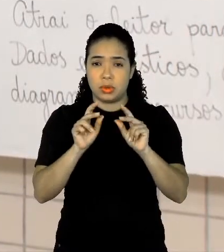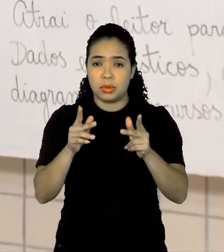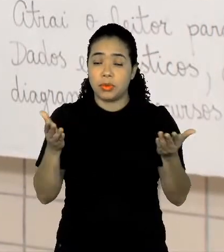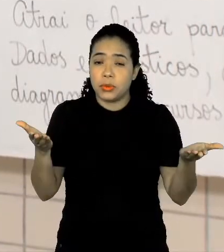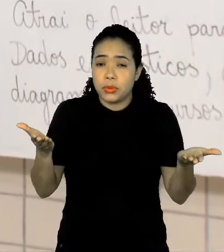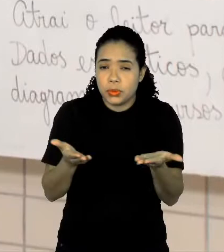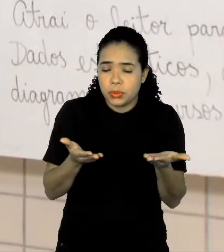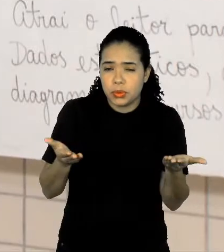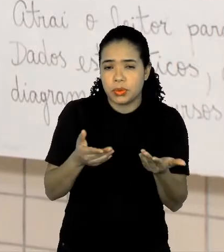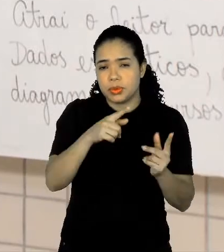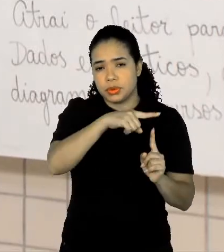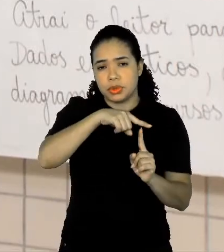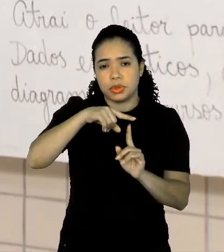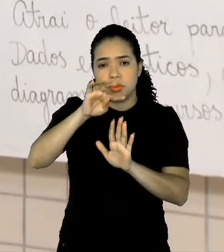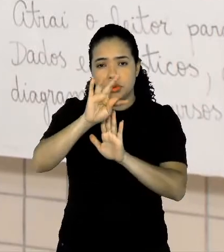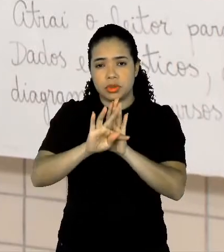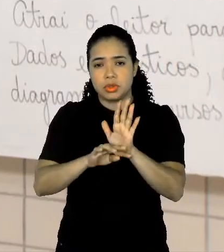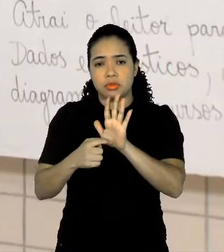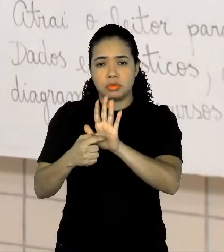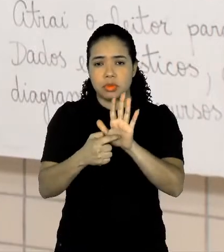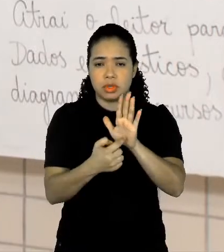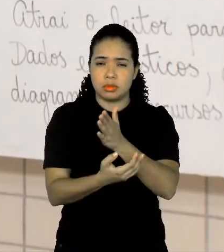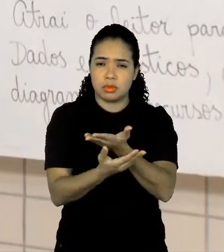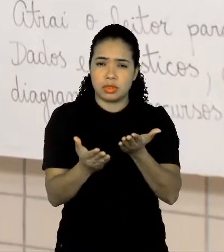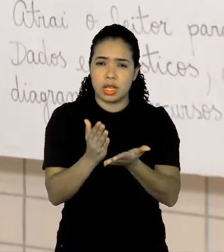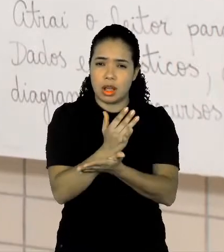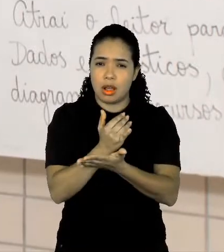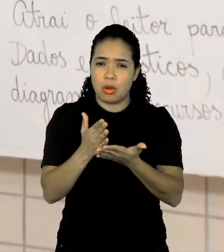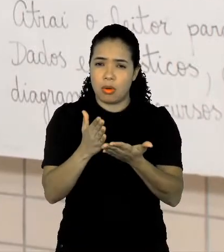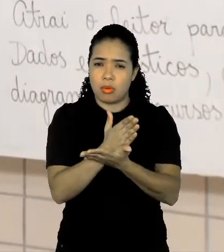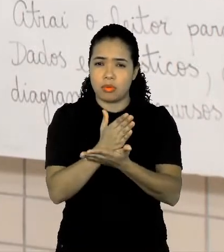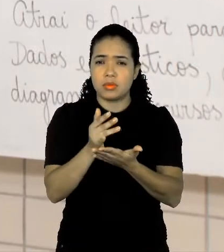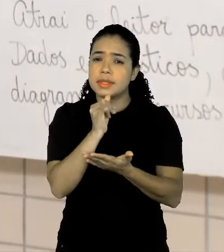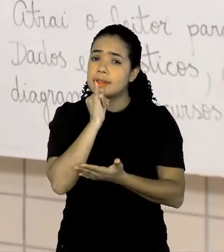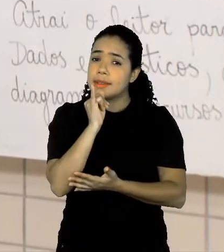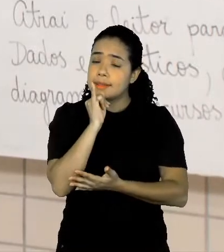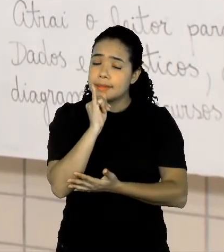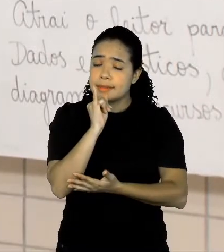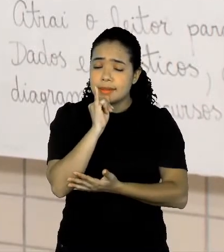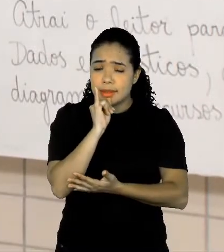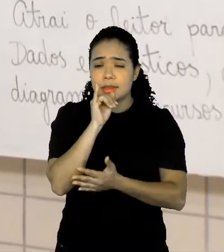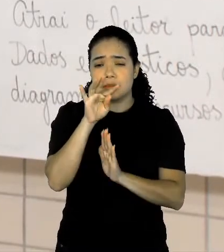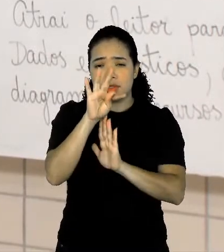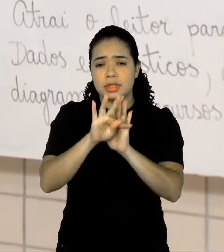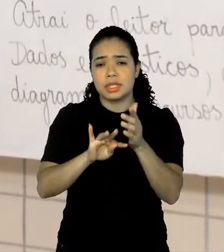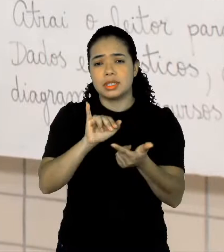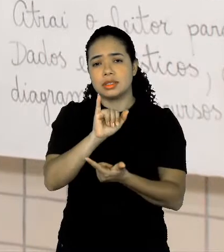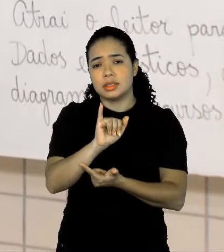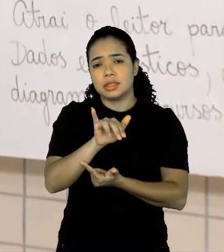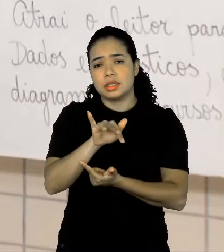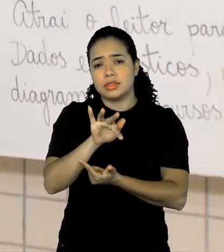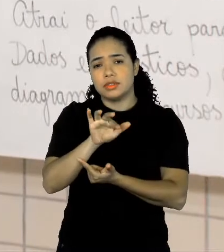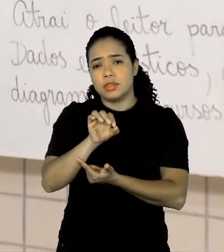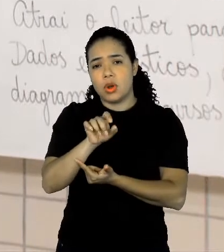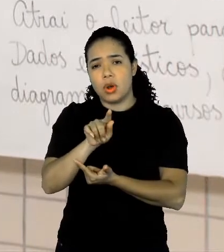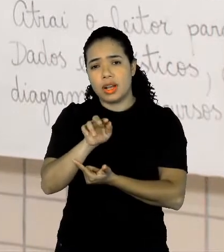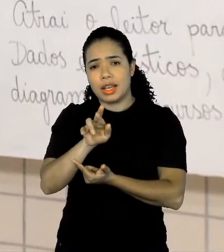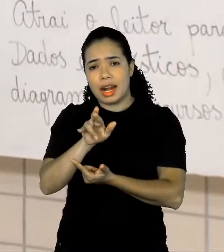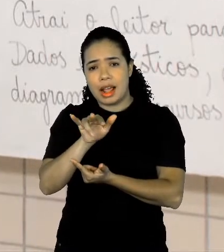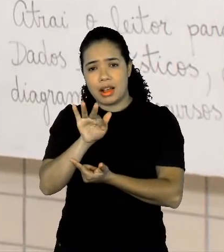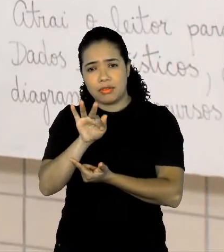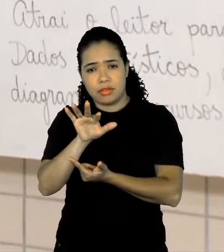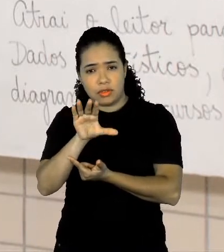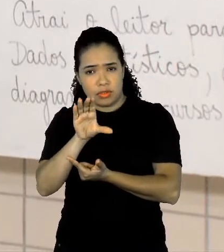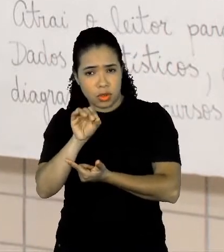dialogar com esse tipo de texto, eu trouxe alguns infográficos em que a gente vai analisar e ver como que